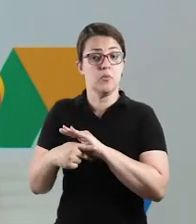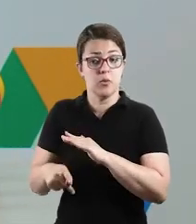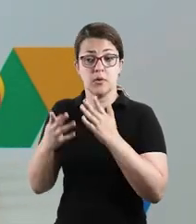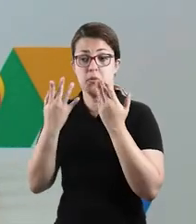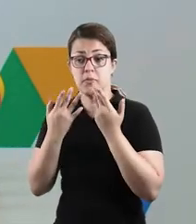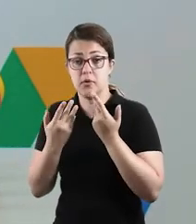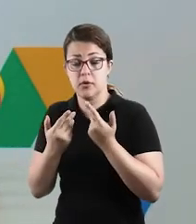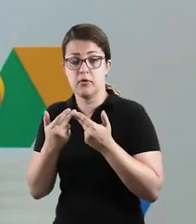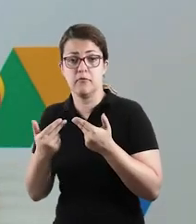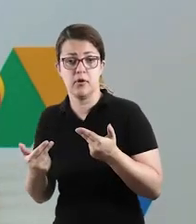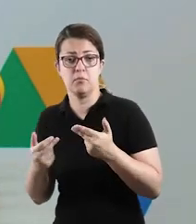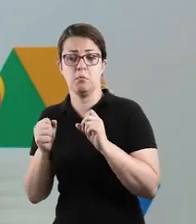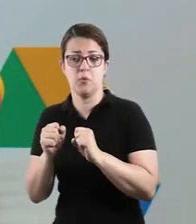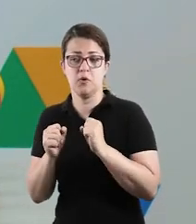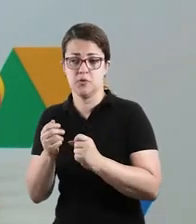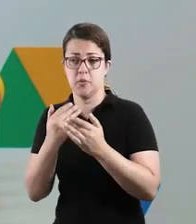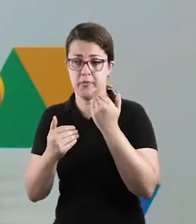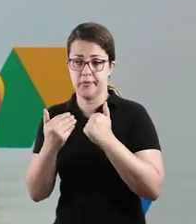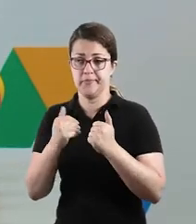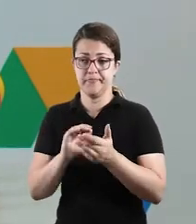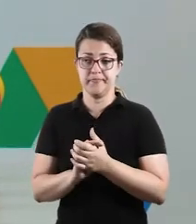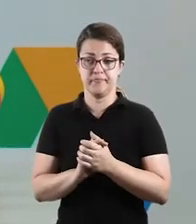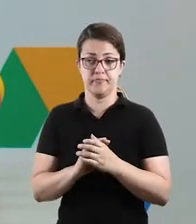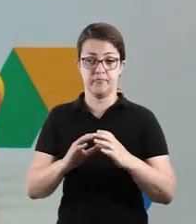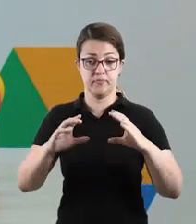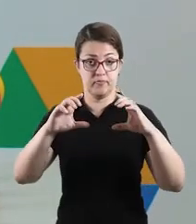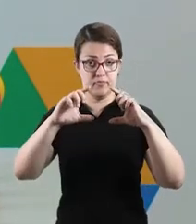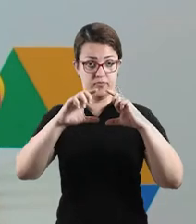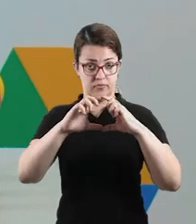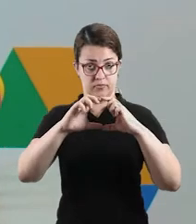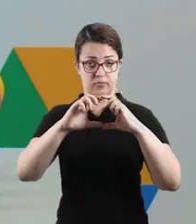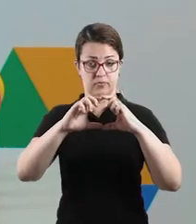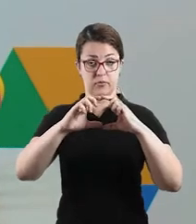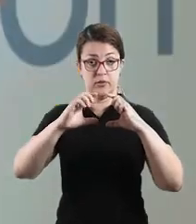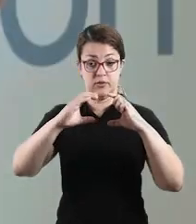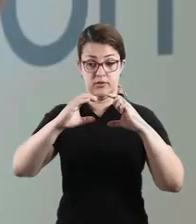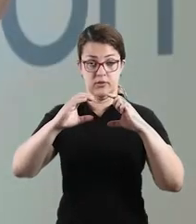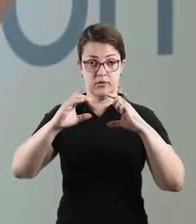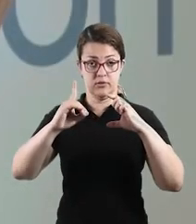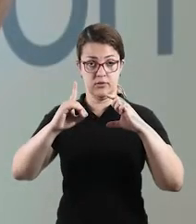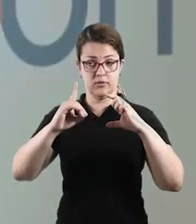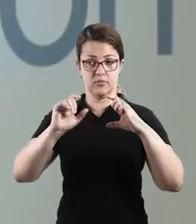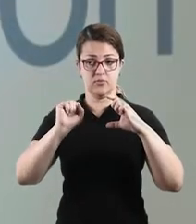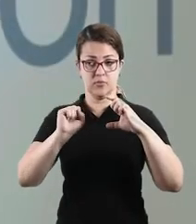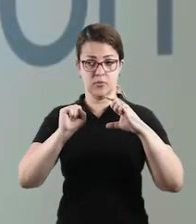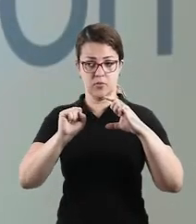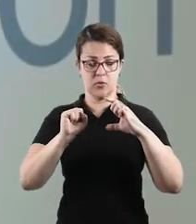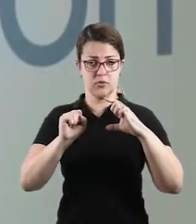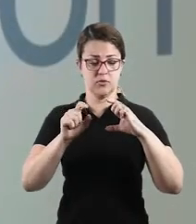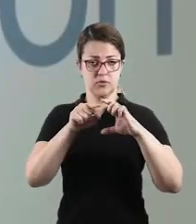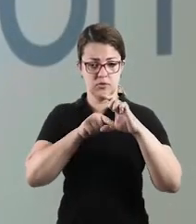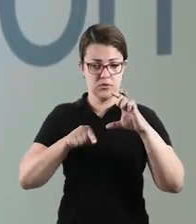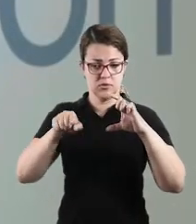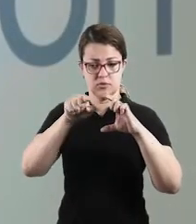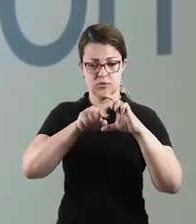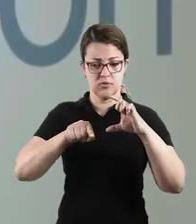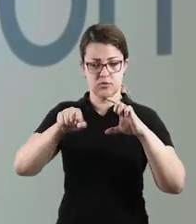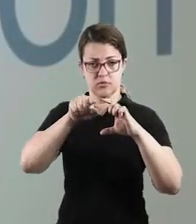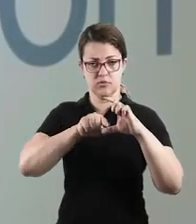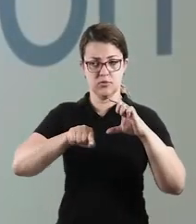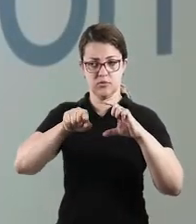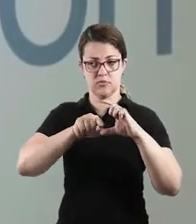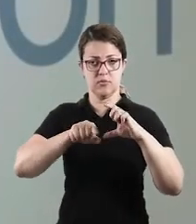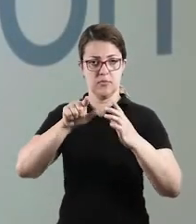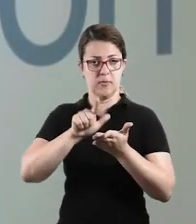comer? Baseado nessa conversa, nós vamos usar aqui, pode ser o CD ou pode ser também um círculo